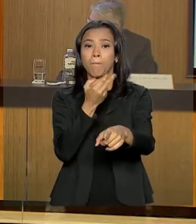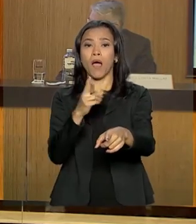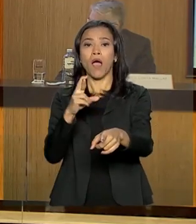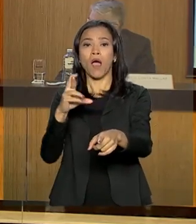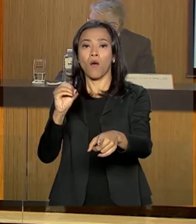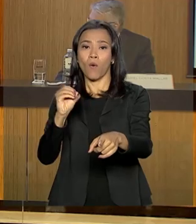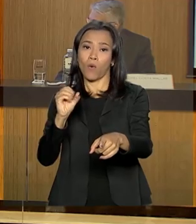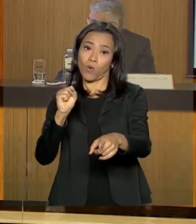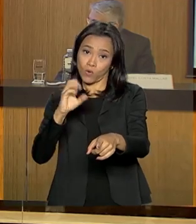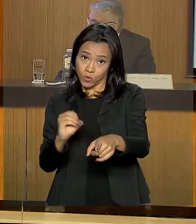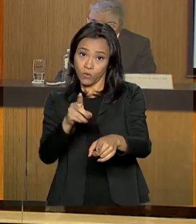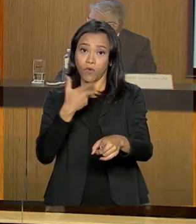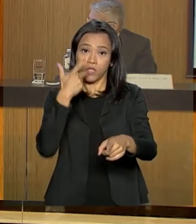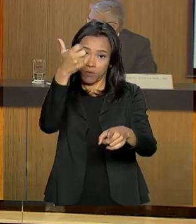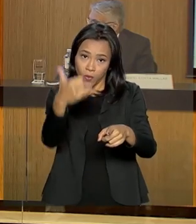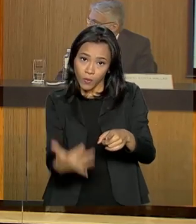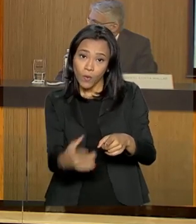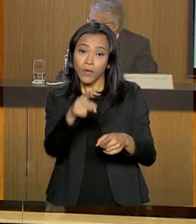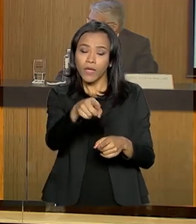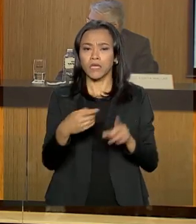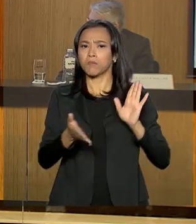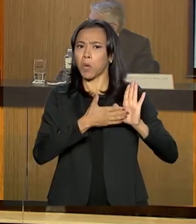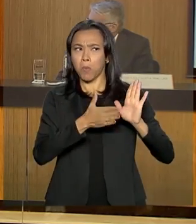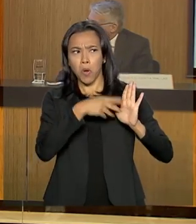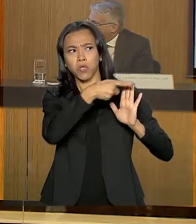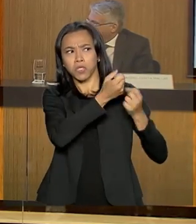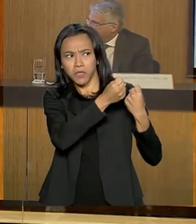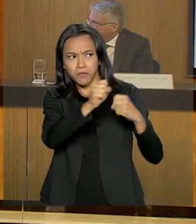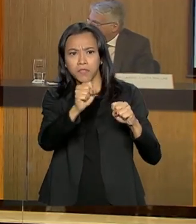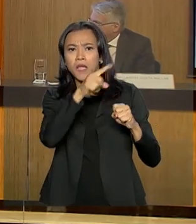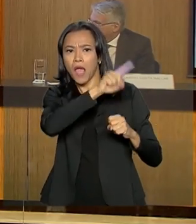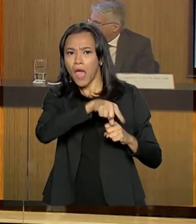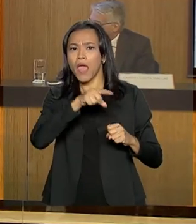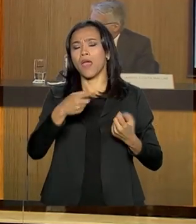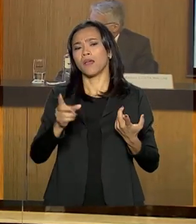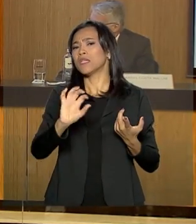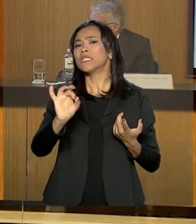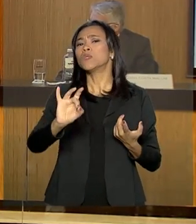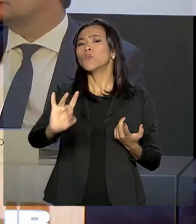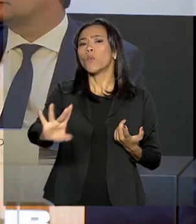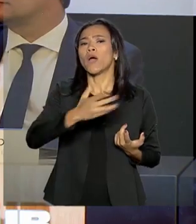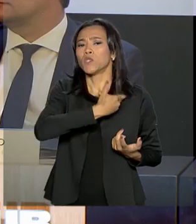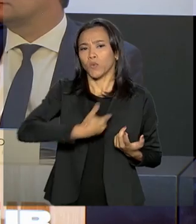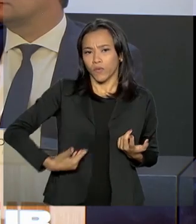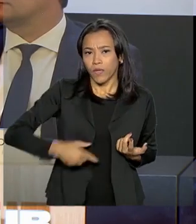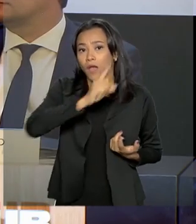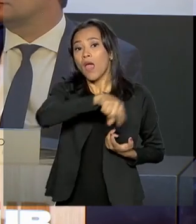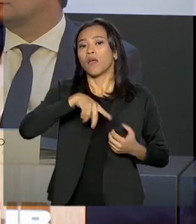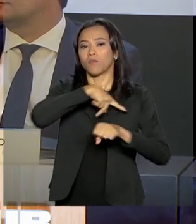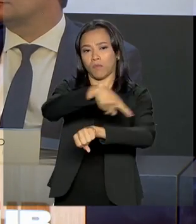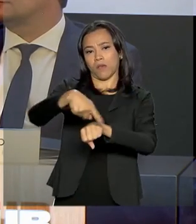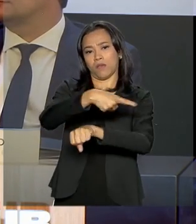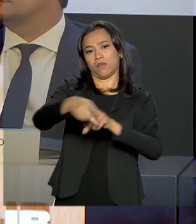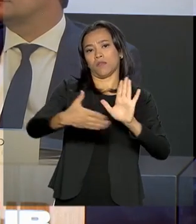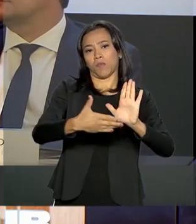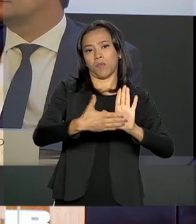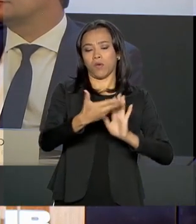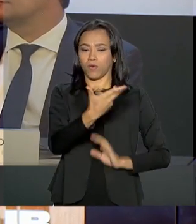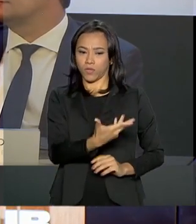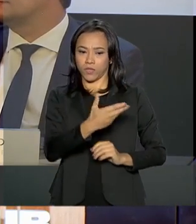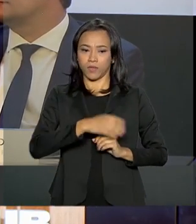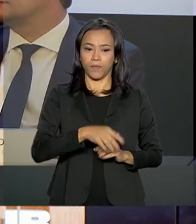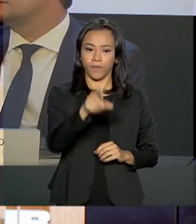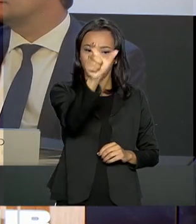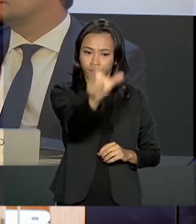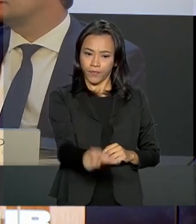defendeu que as medidas propostas por Moro são medidas de Estado, não de um governo. Pessoas de diferentes colorações